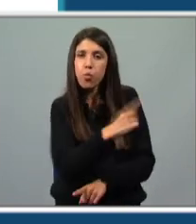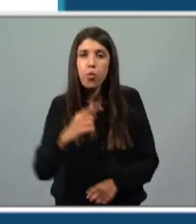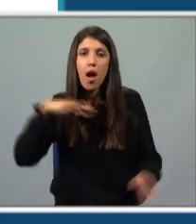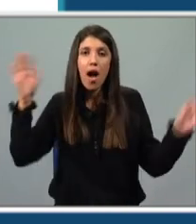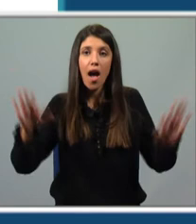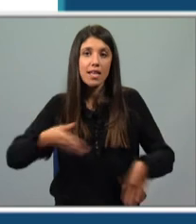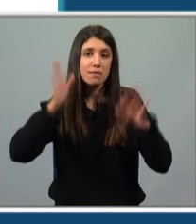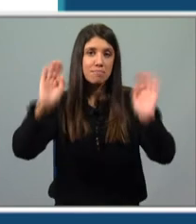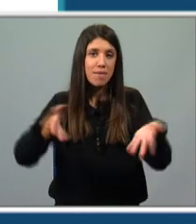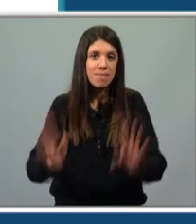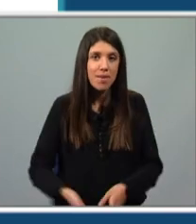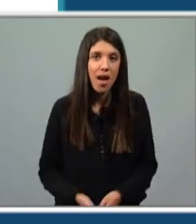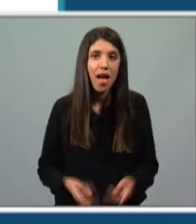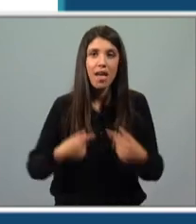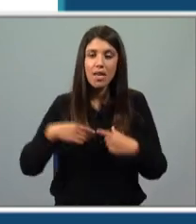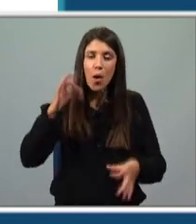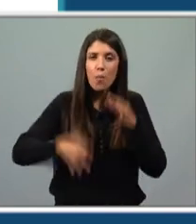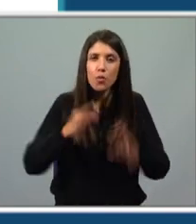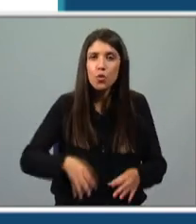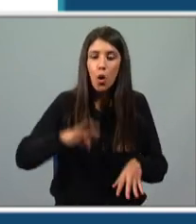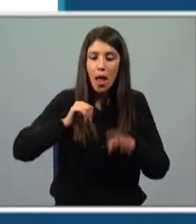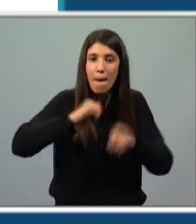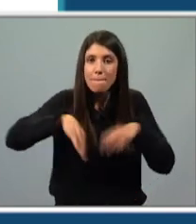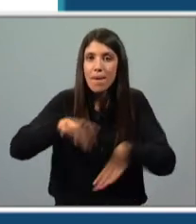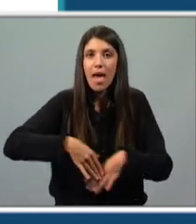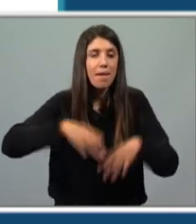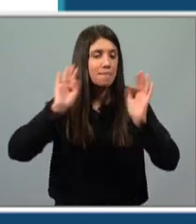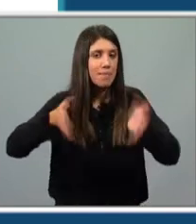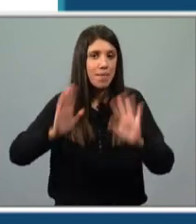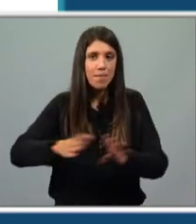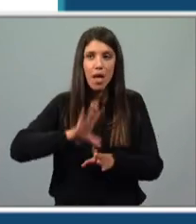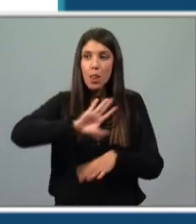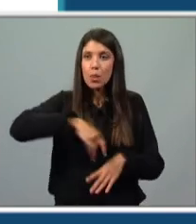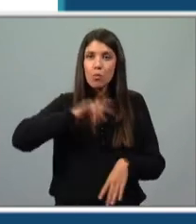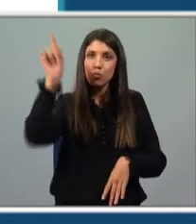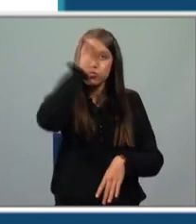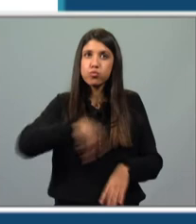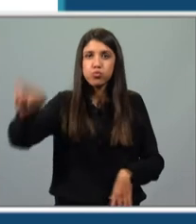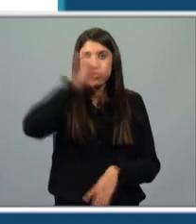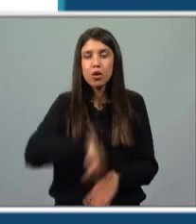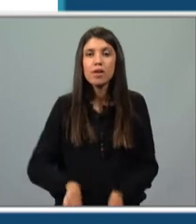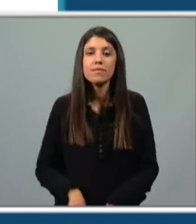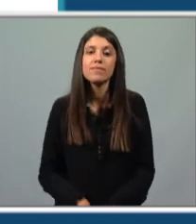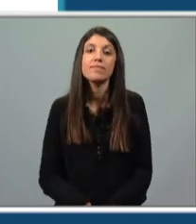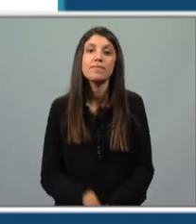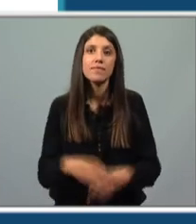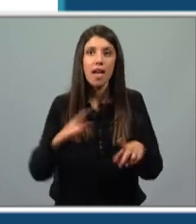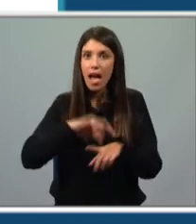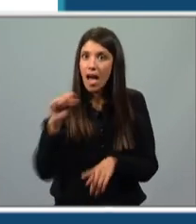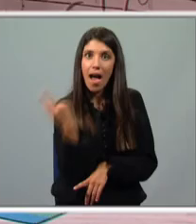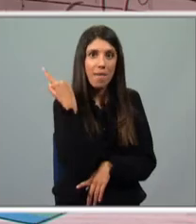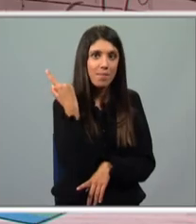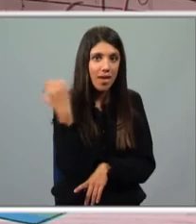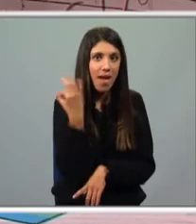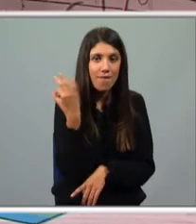preciso. Nem nunca precisei de motores ou de pés para as minhas andanças pelos mundos que eu sei. Muito rápida, não é?